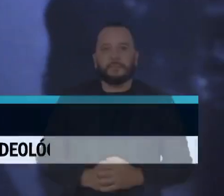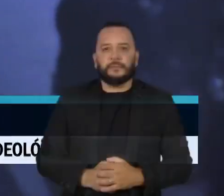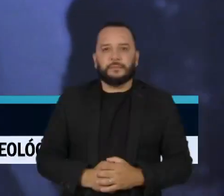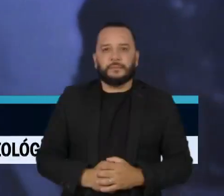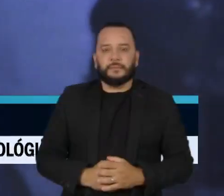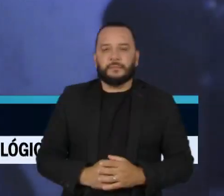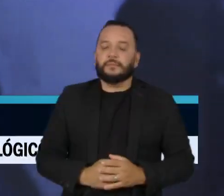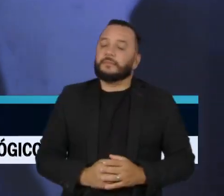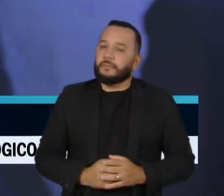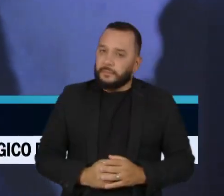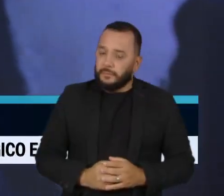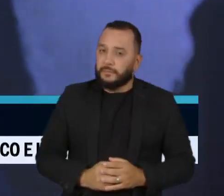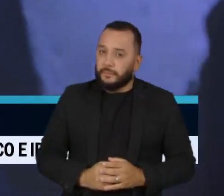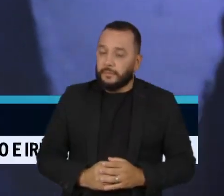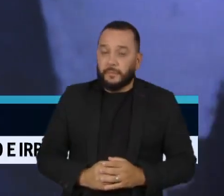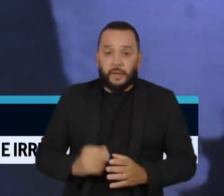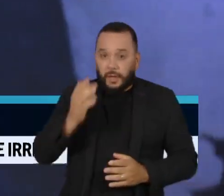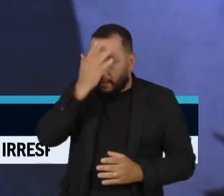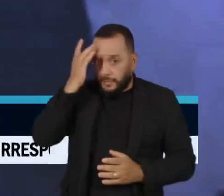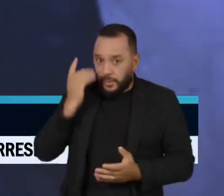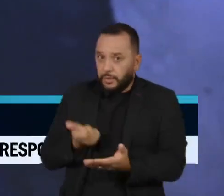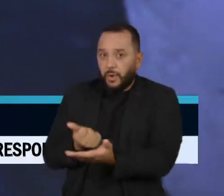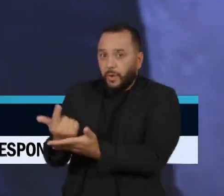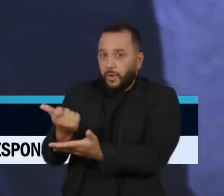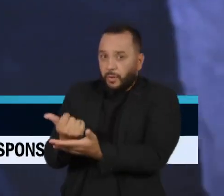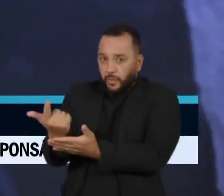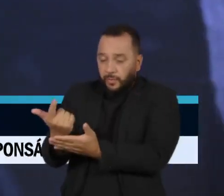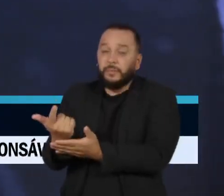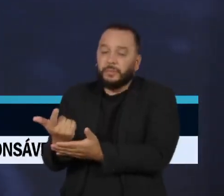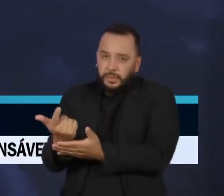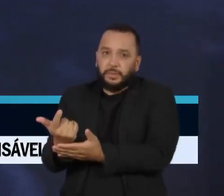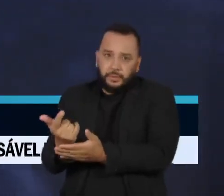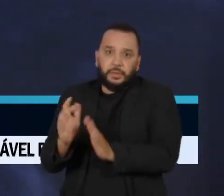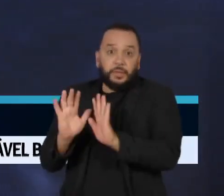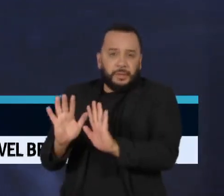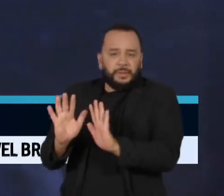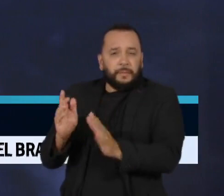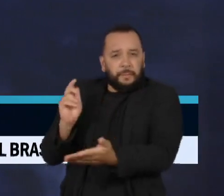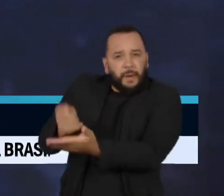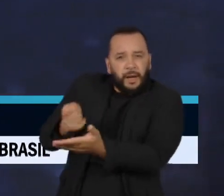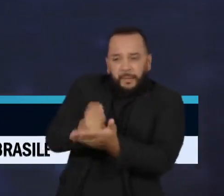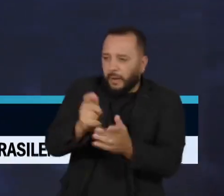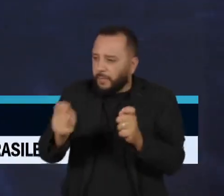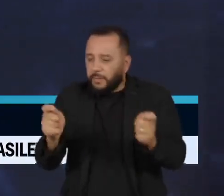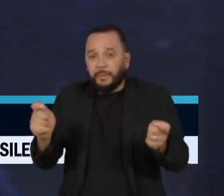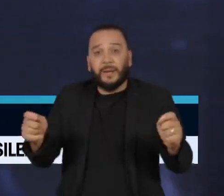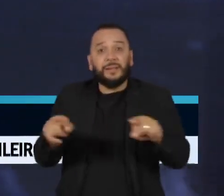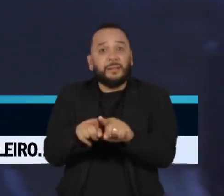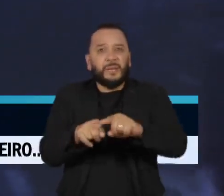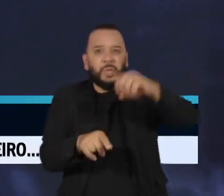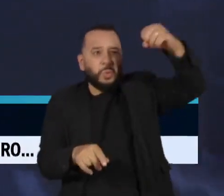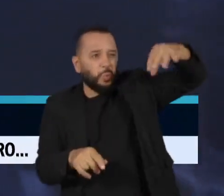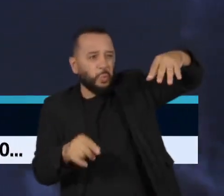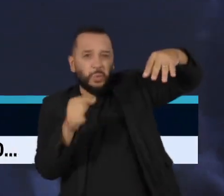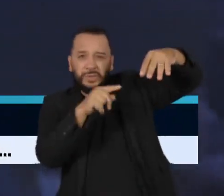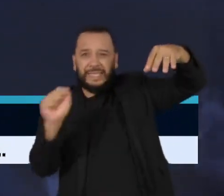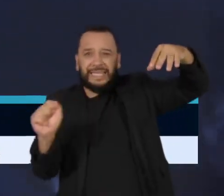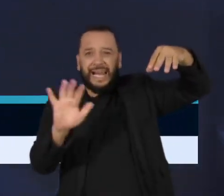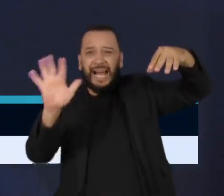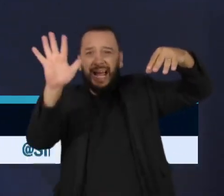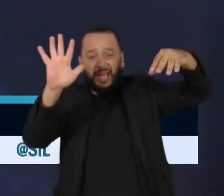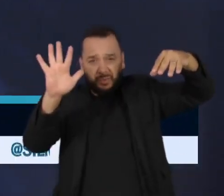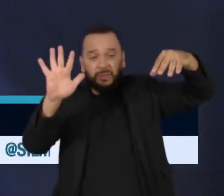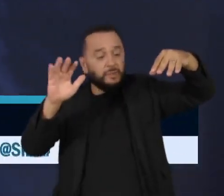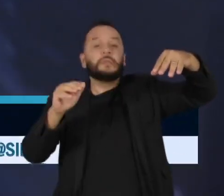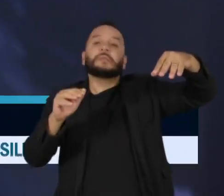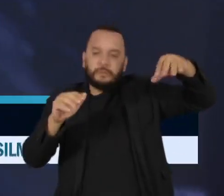Não é só o consumidor que reclama da conta de luz. As altas tarifas de energia também fazem minguar o lucro de pequenas